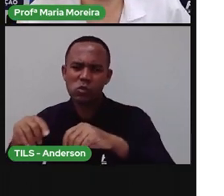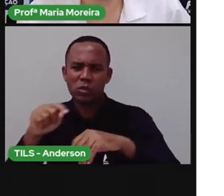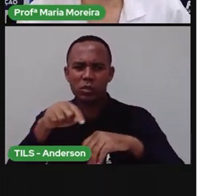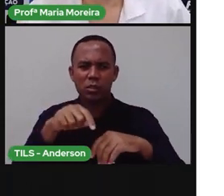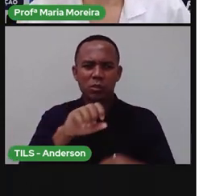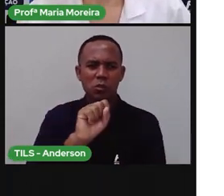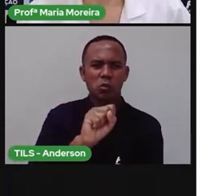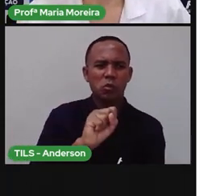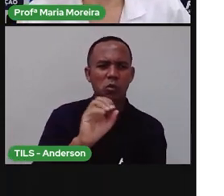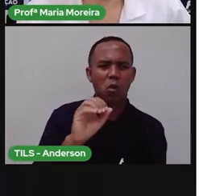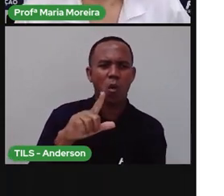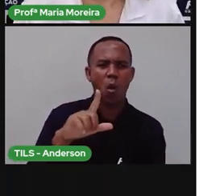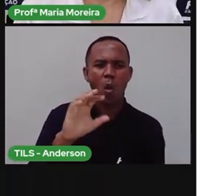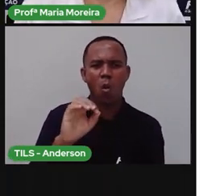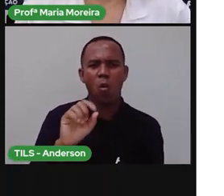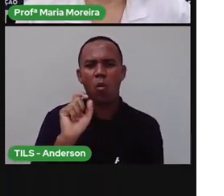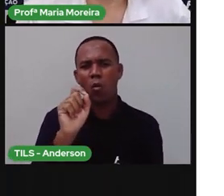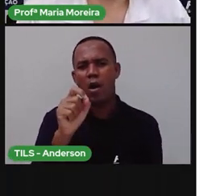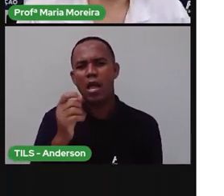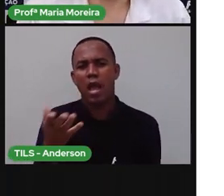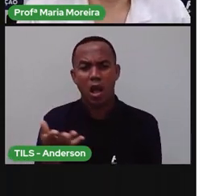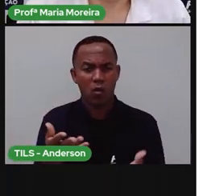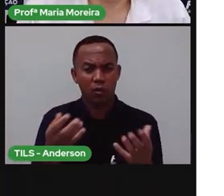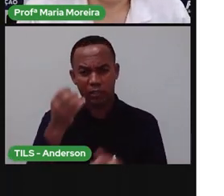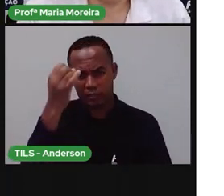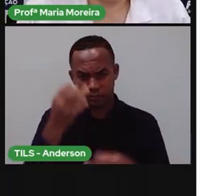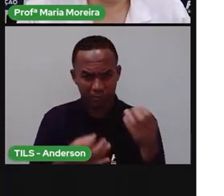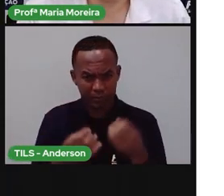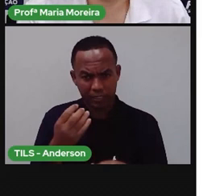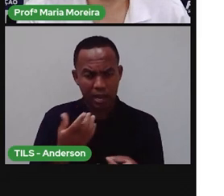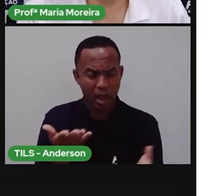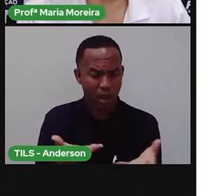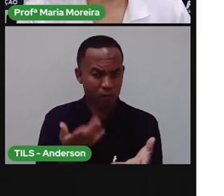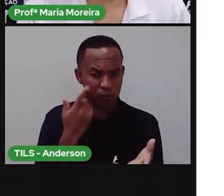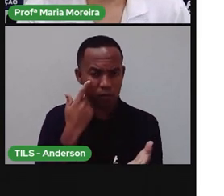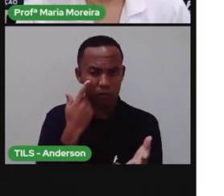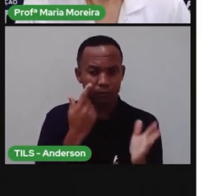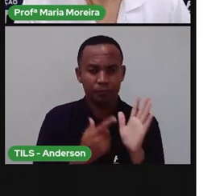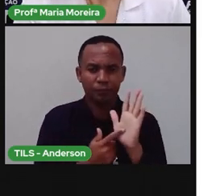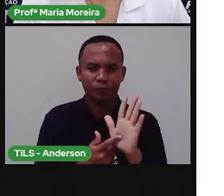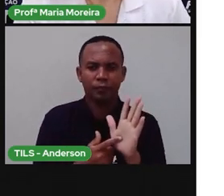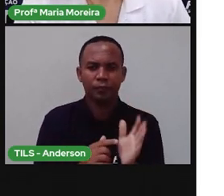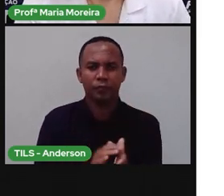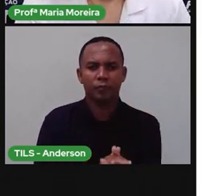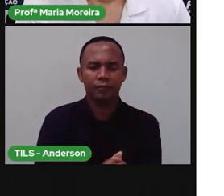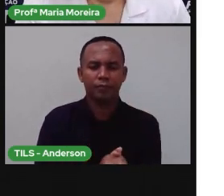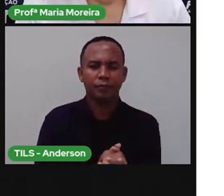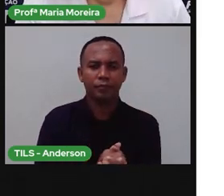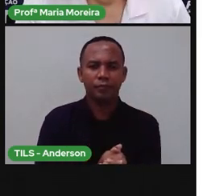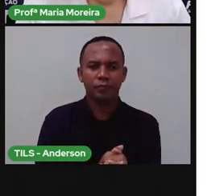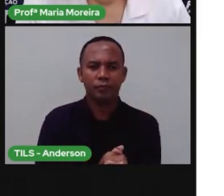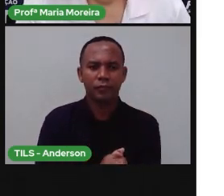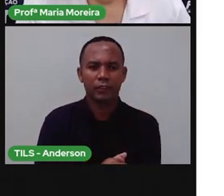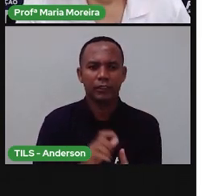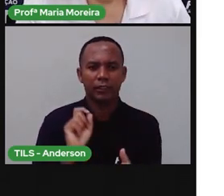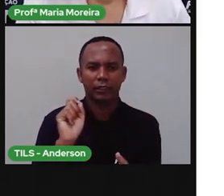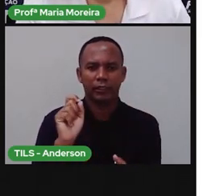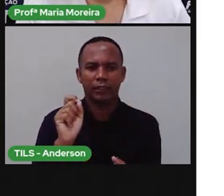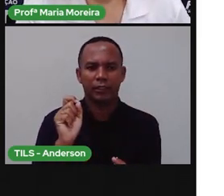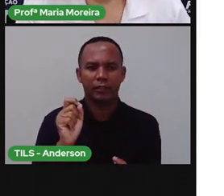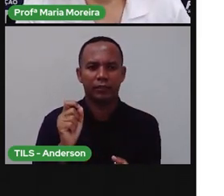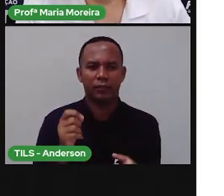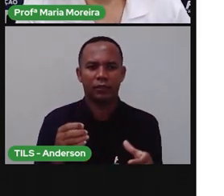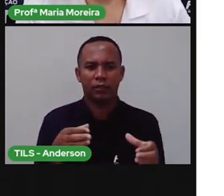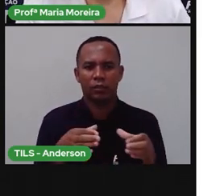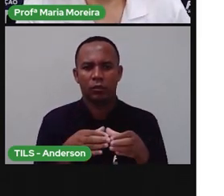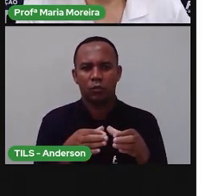aí que a gente vai dar uma estudadinha agora, certo? Então, vamos lá? Bom, quem são esses componentes? Olha